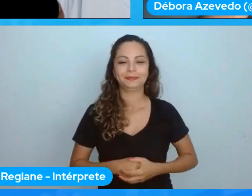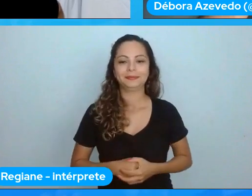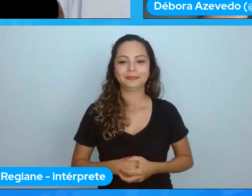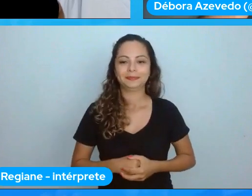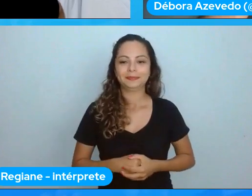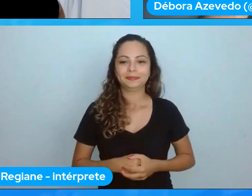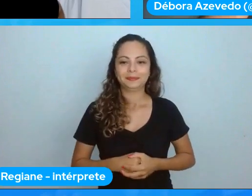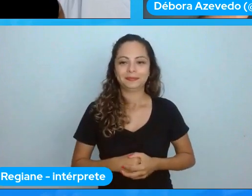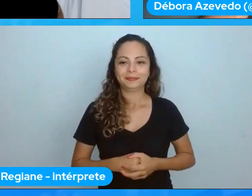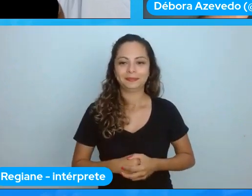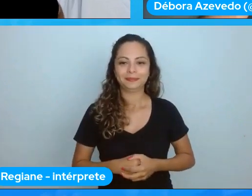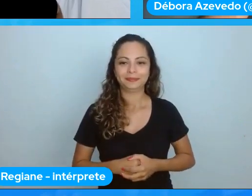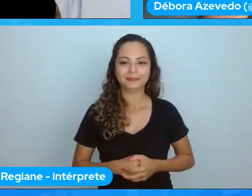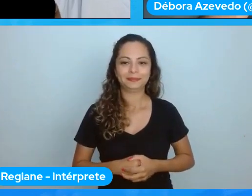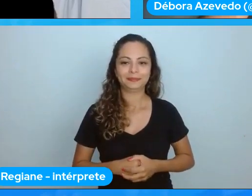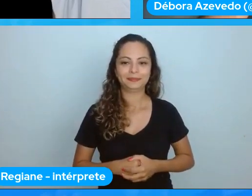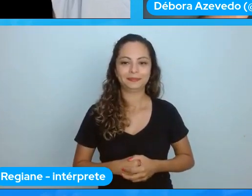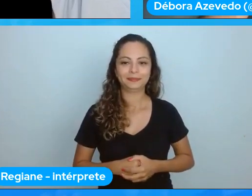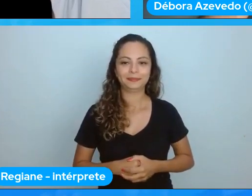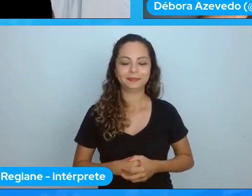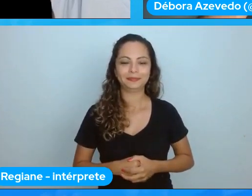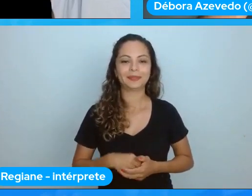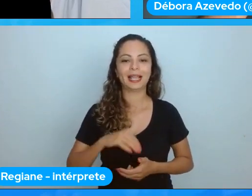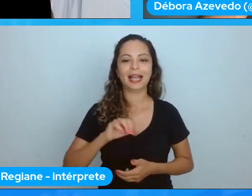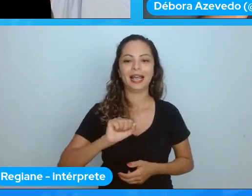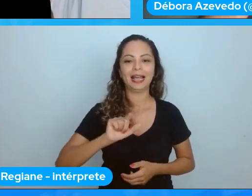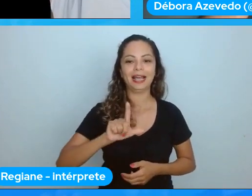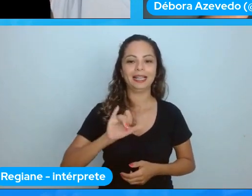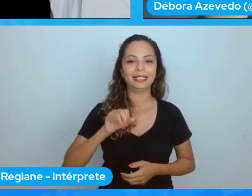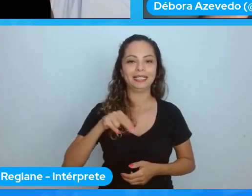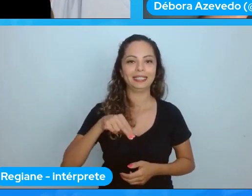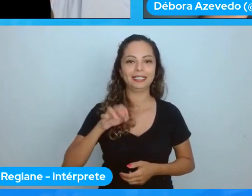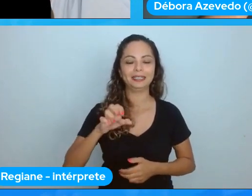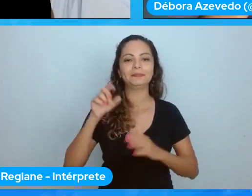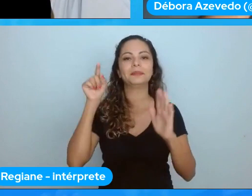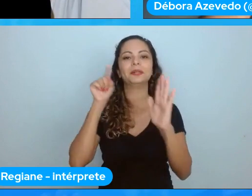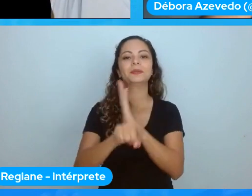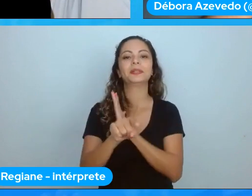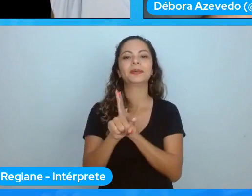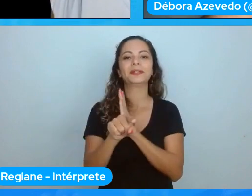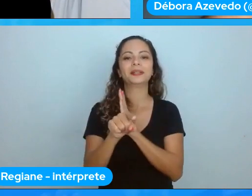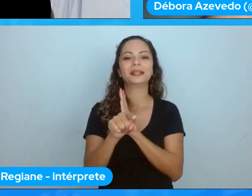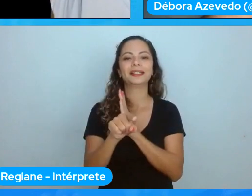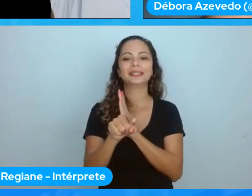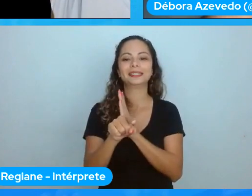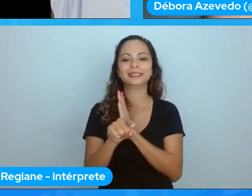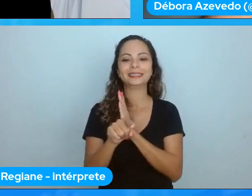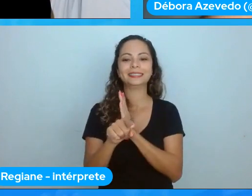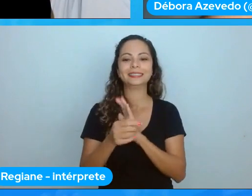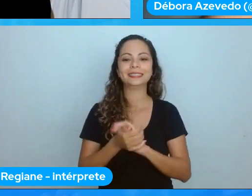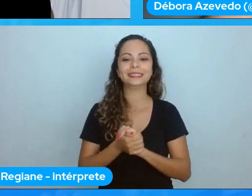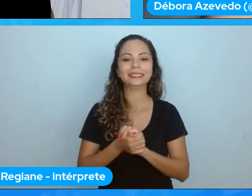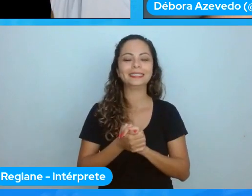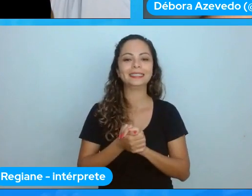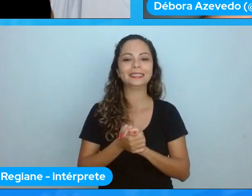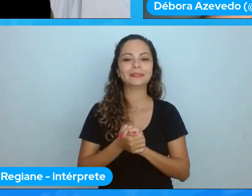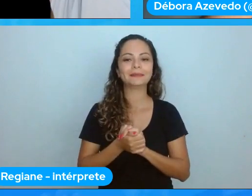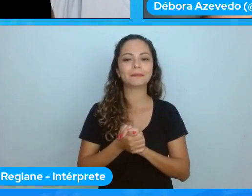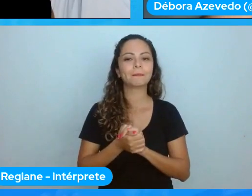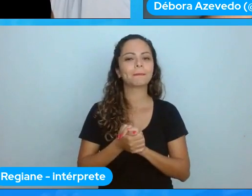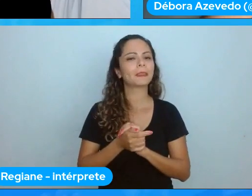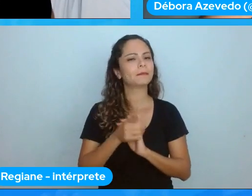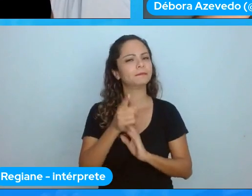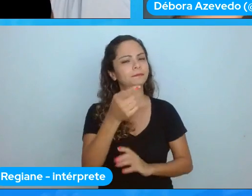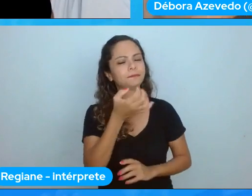nossa a Liri está perguntando aqui Liri Monteiro como você acha que